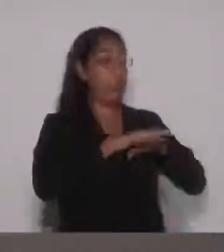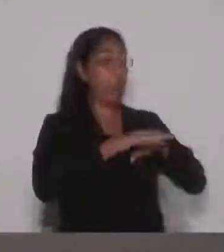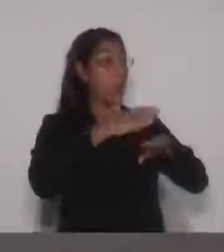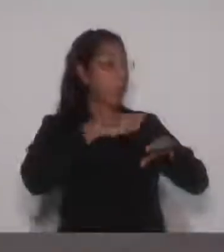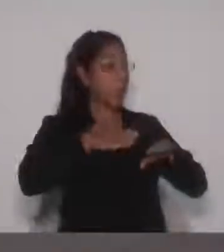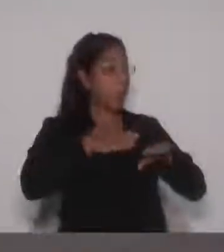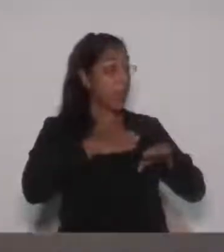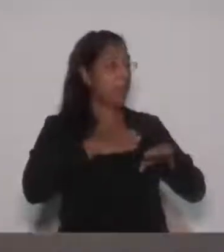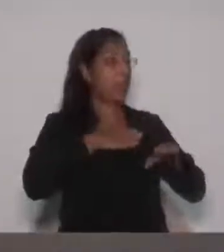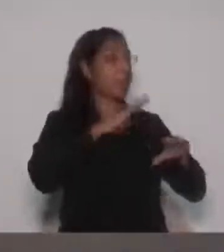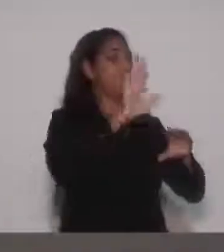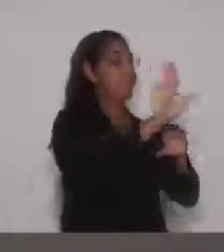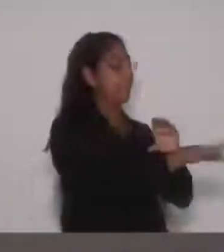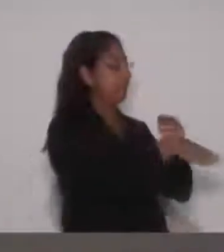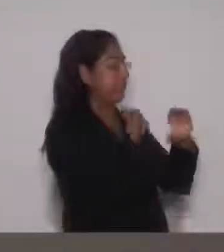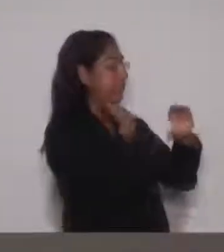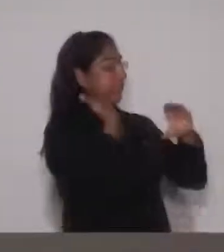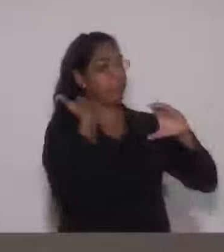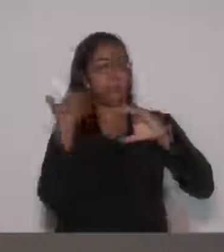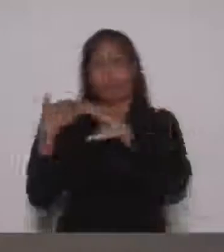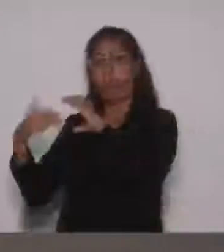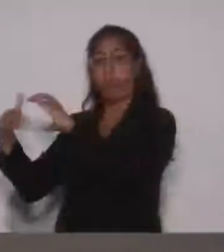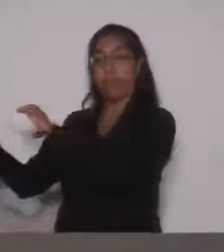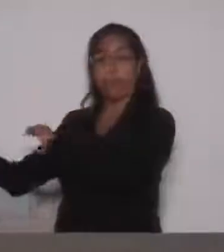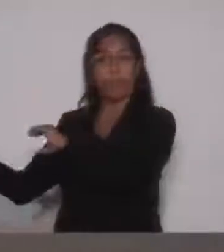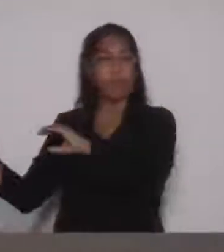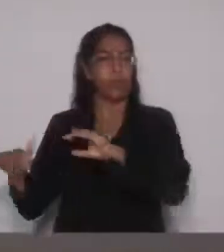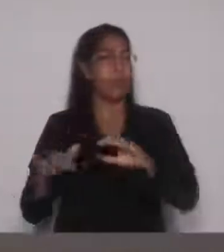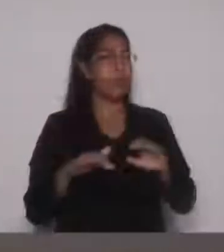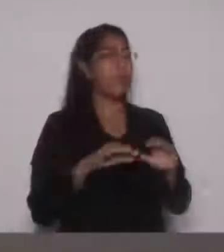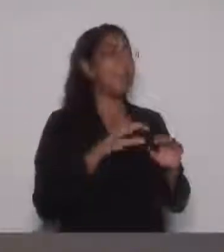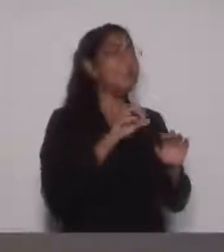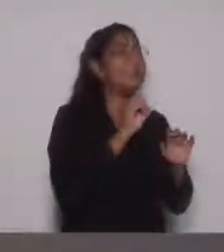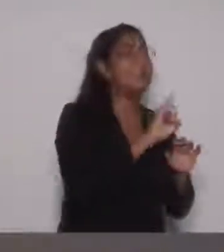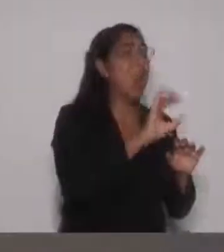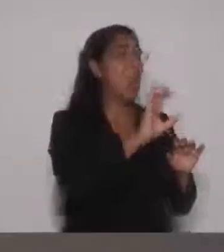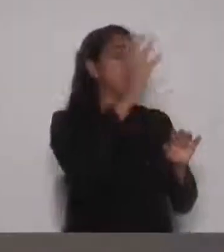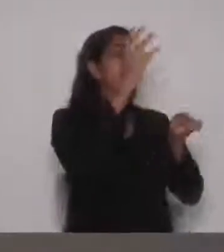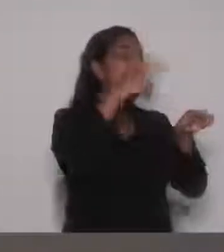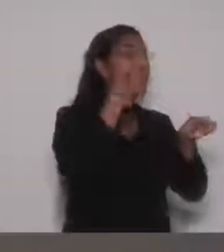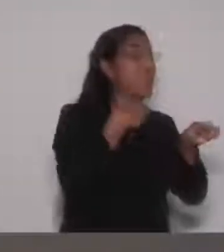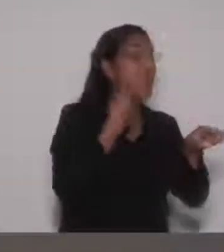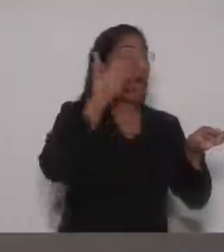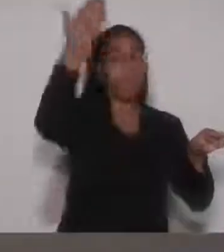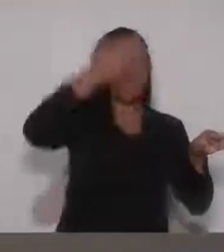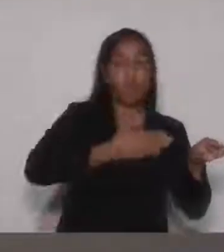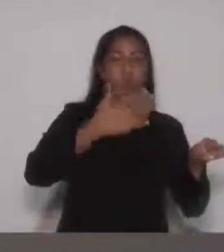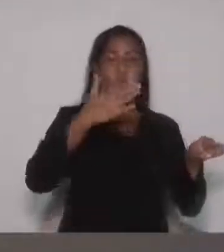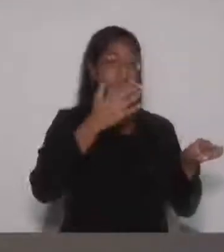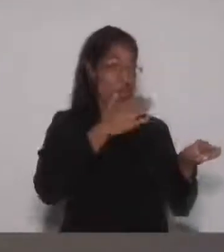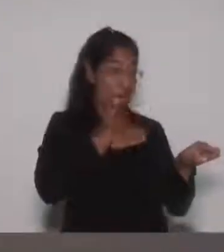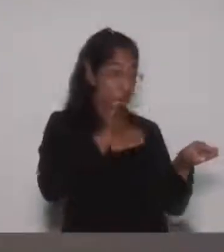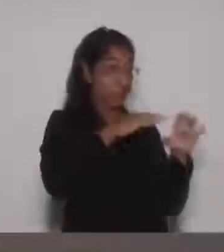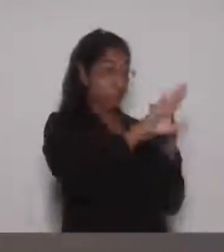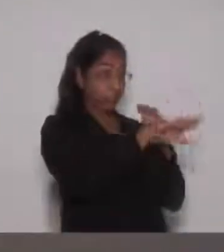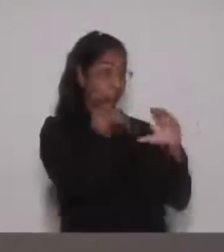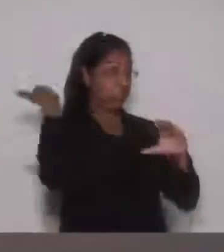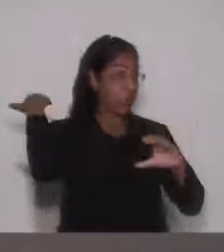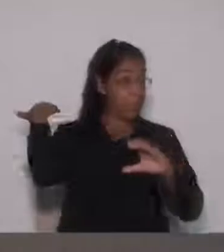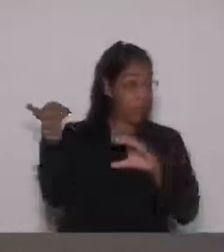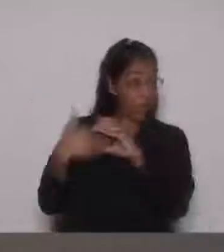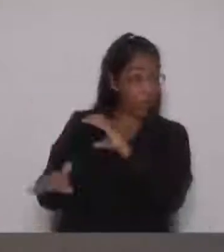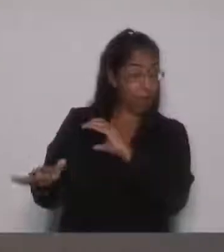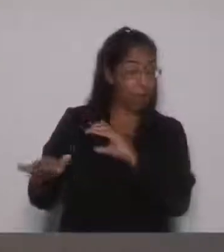aquilo que recebo de voo, várias outras postagens, se algum dia qualquer vereador dessa casa falar que eu retransmitir qualquer postagem que eu